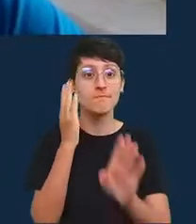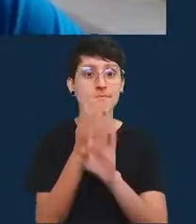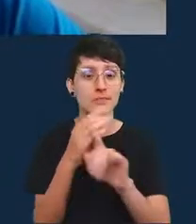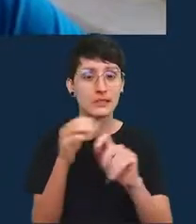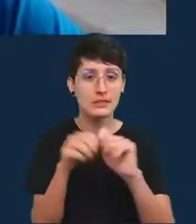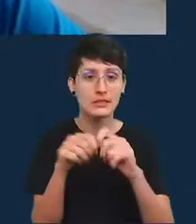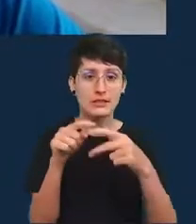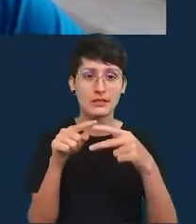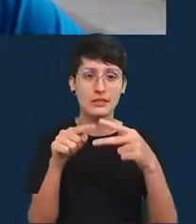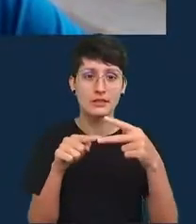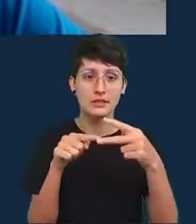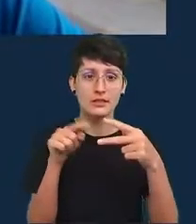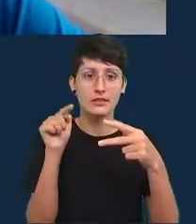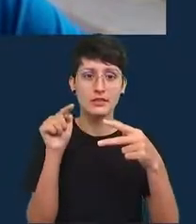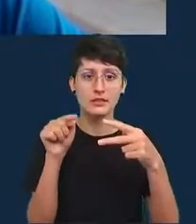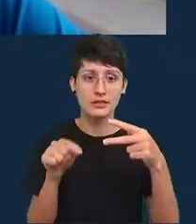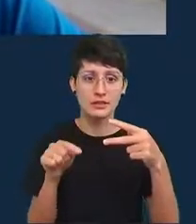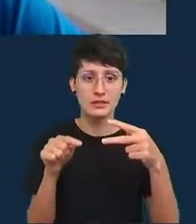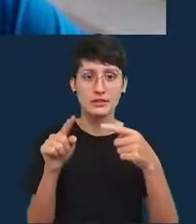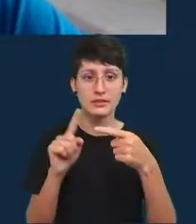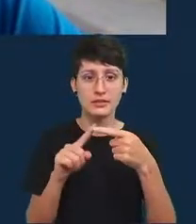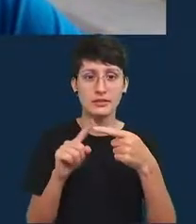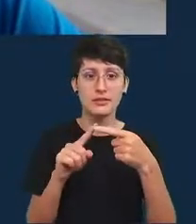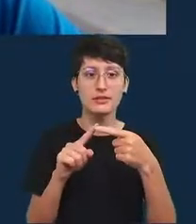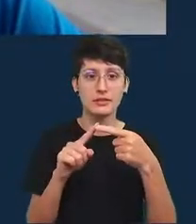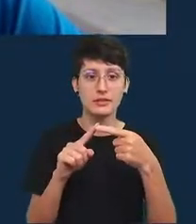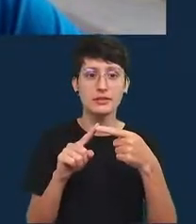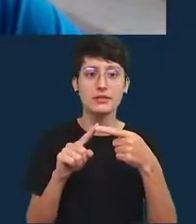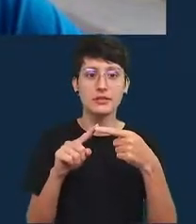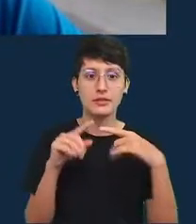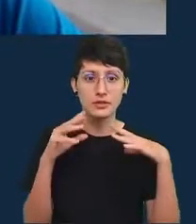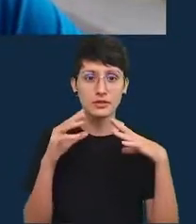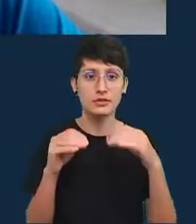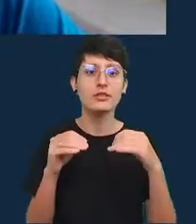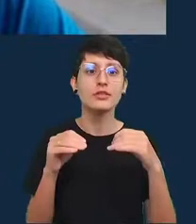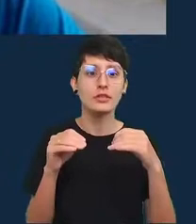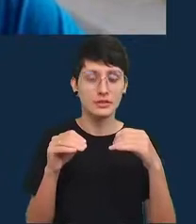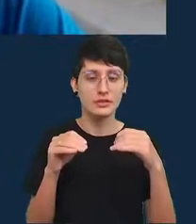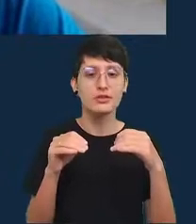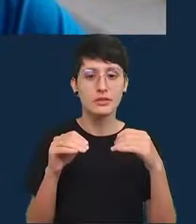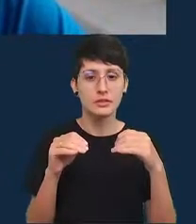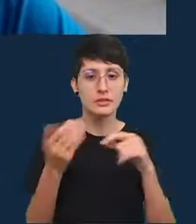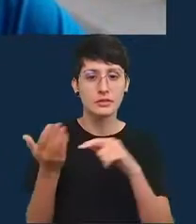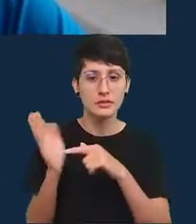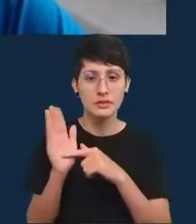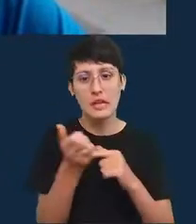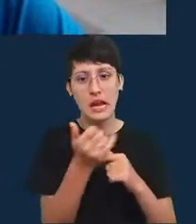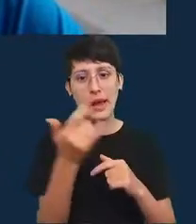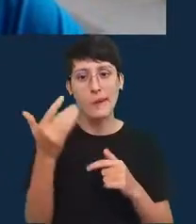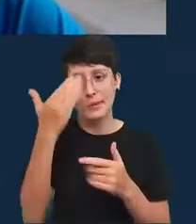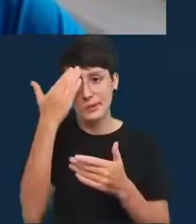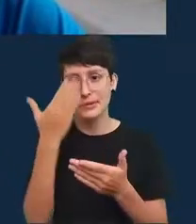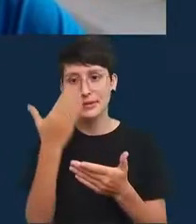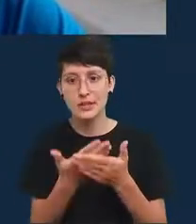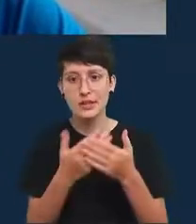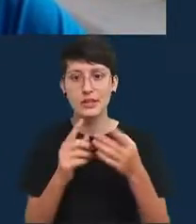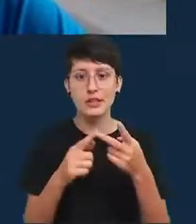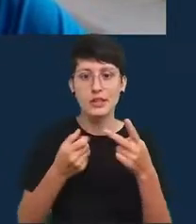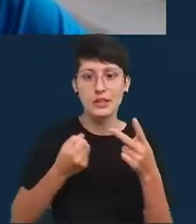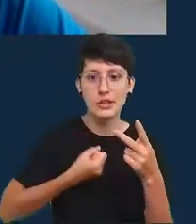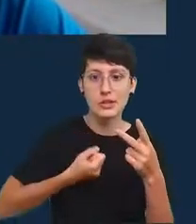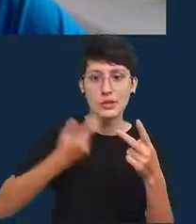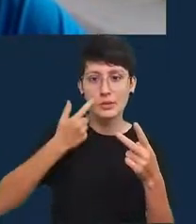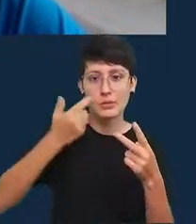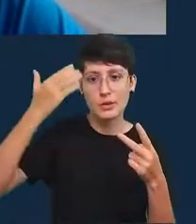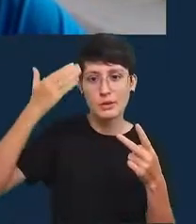por um lado a gente começou com o total global e aí a gente mostrou o intervalo de confiança os números indicando esse intervalo e